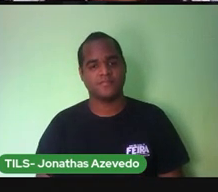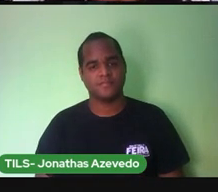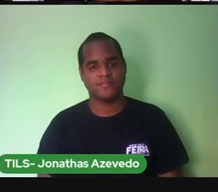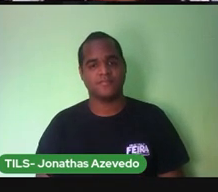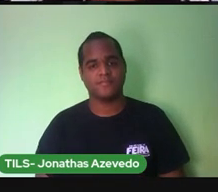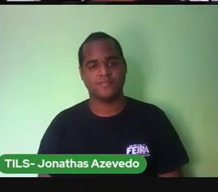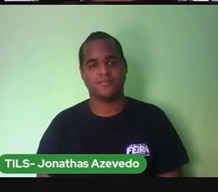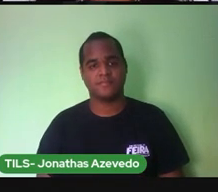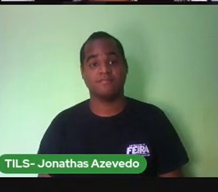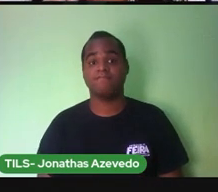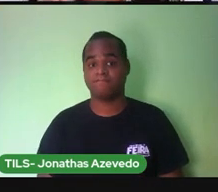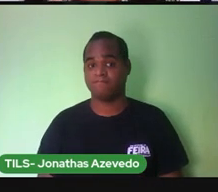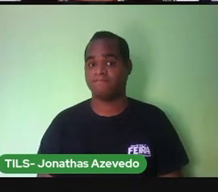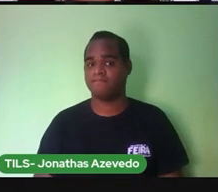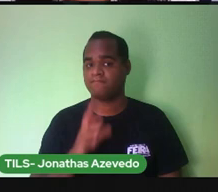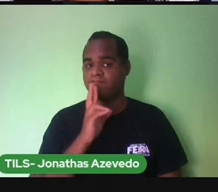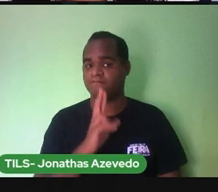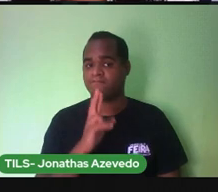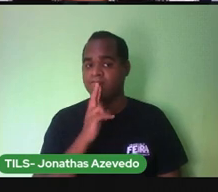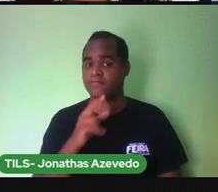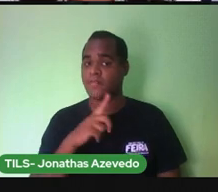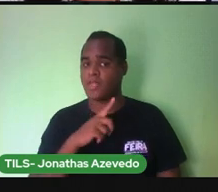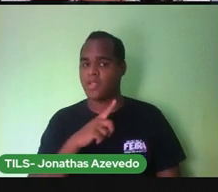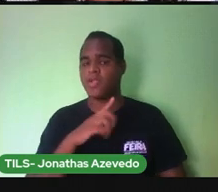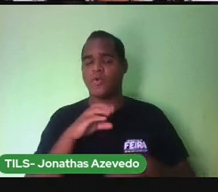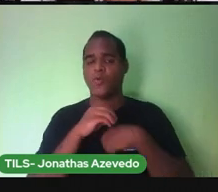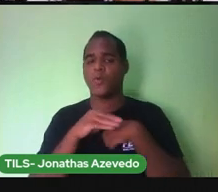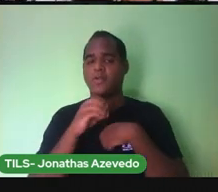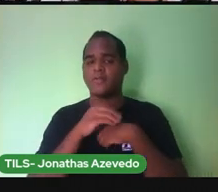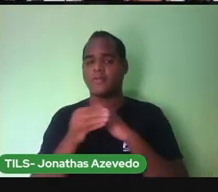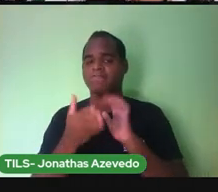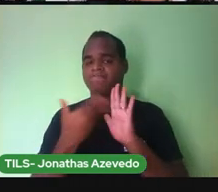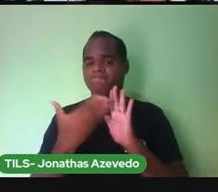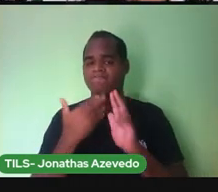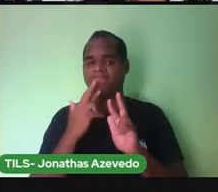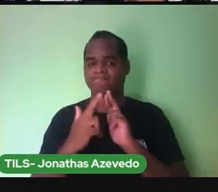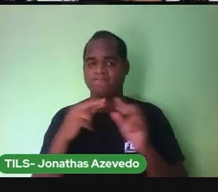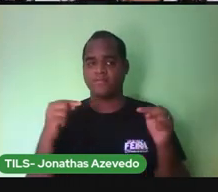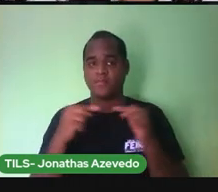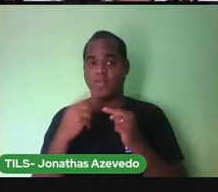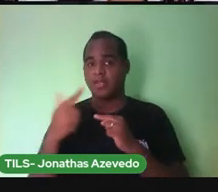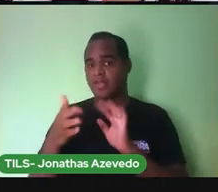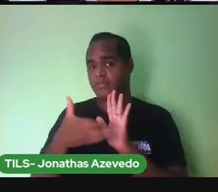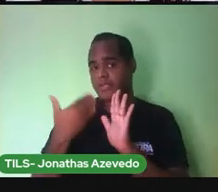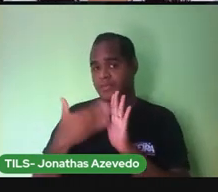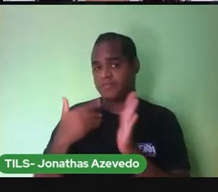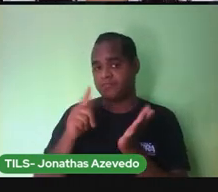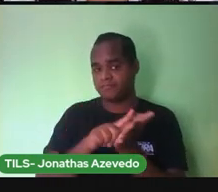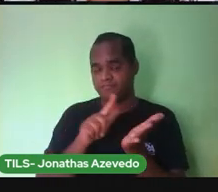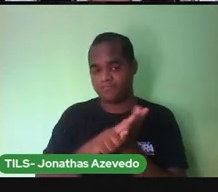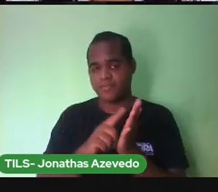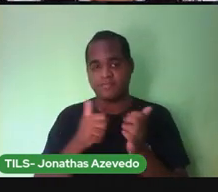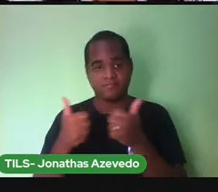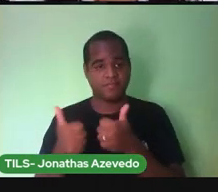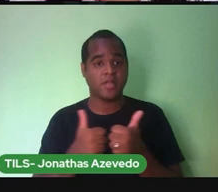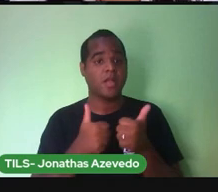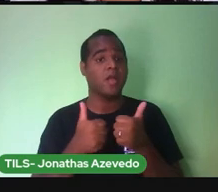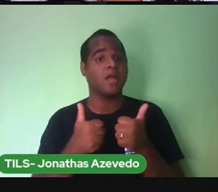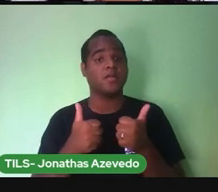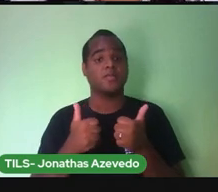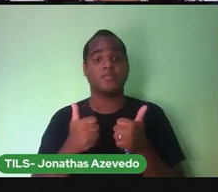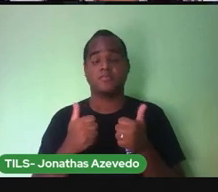atividade está no caderno de orientações e você vai fazendo uma folha à parte no mais